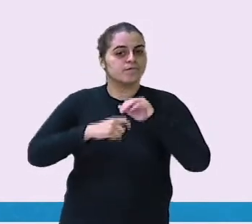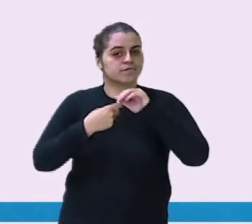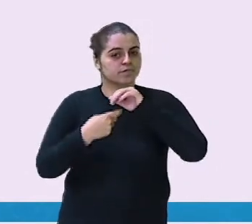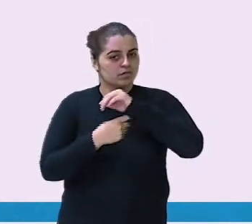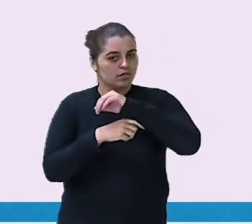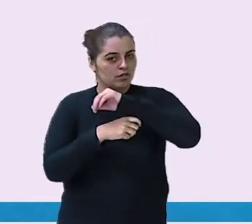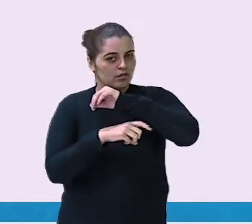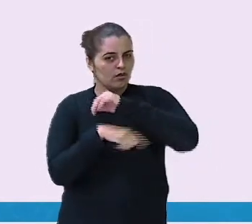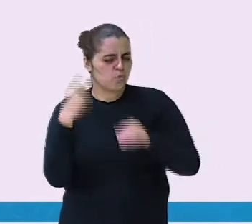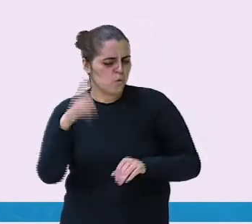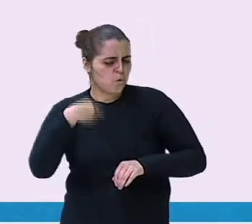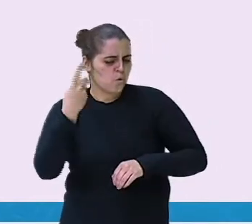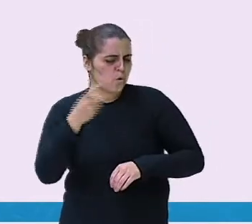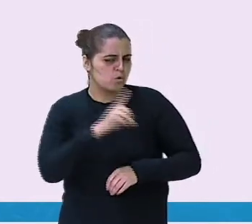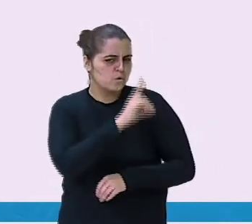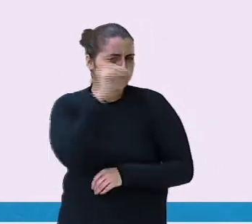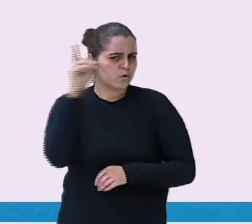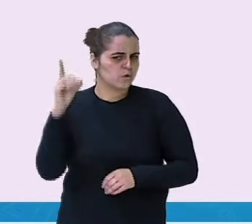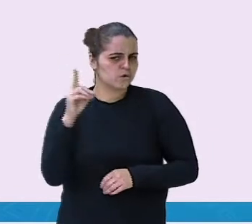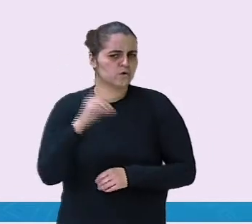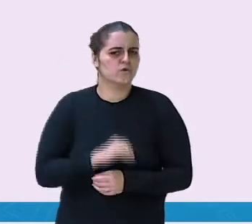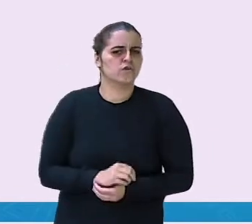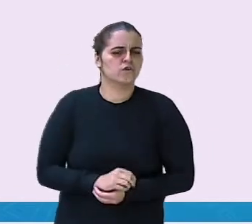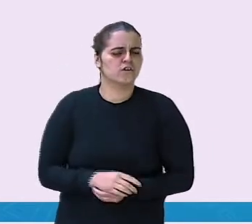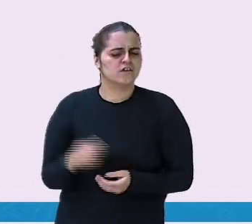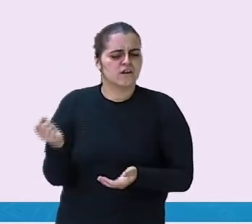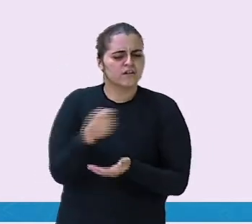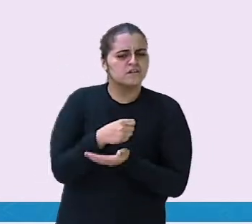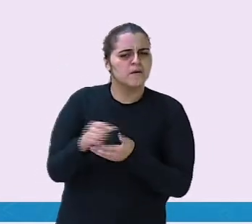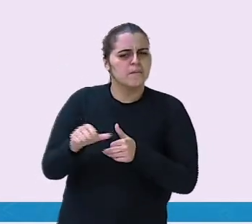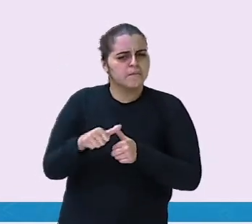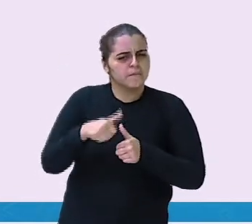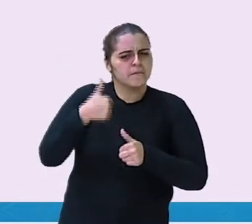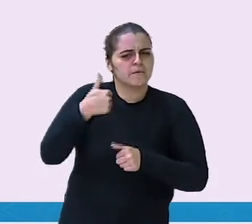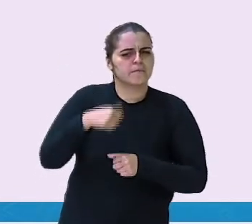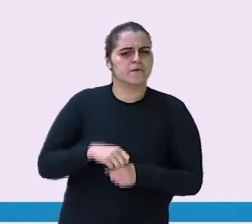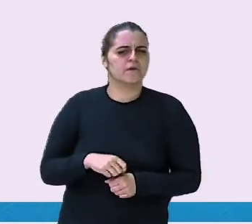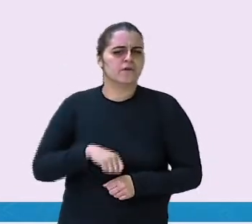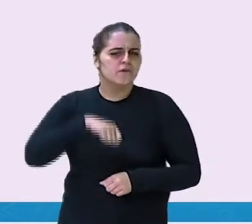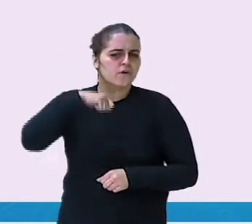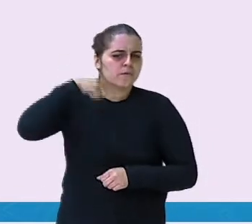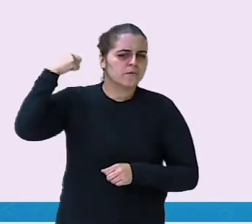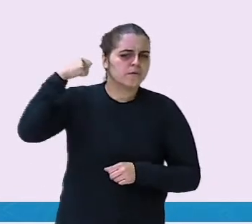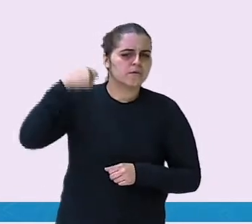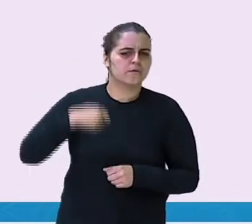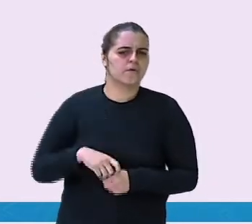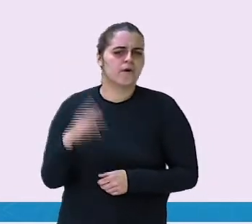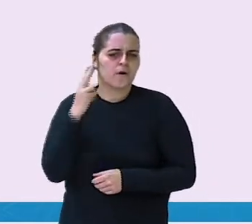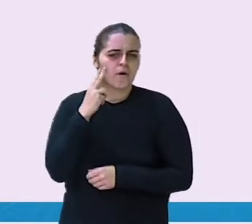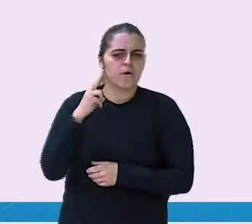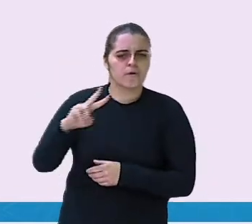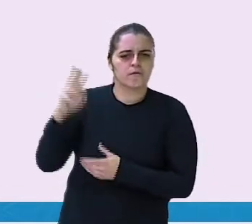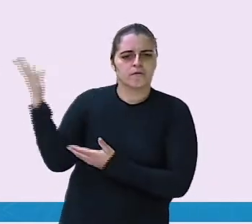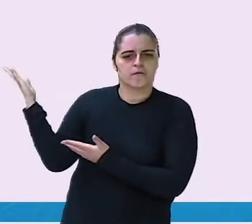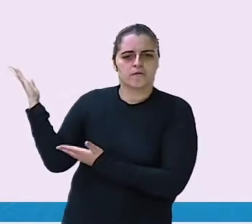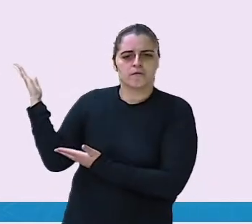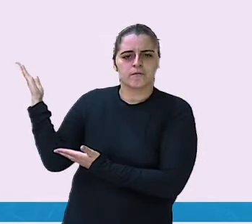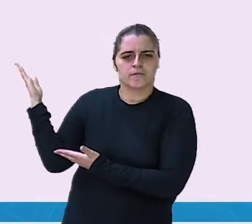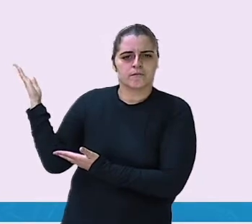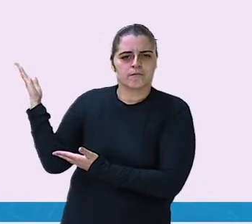outro dia, outra data, está escrito 1º de abril. E está aqui em cima, está vendo?